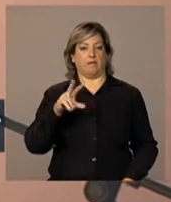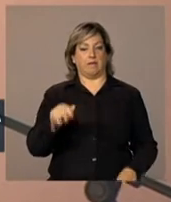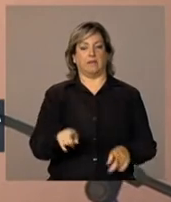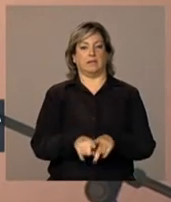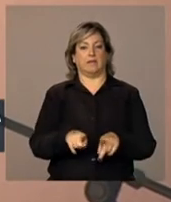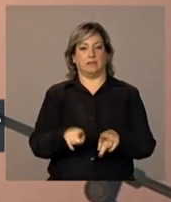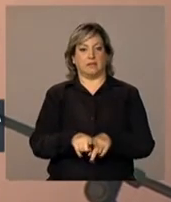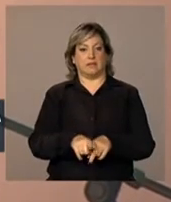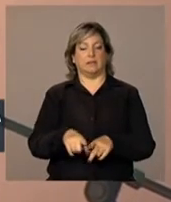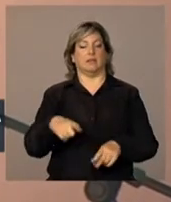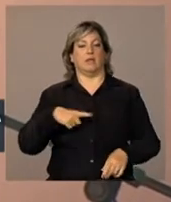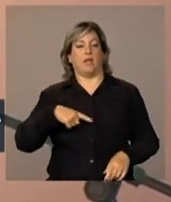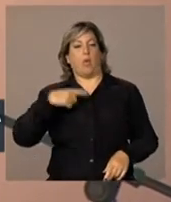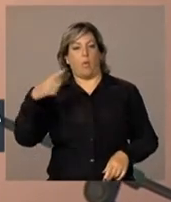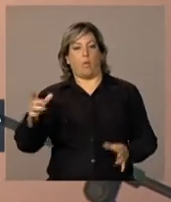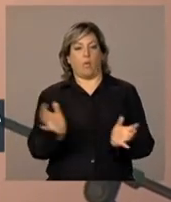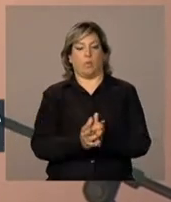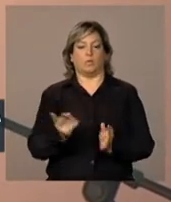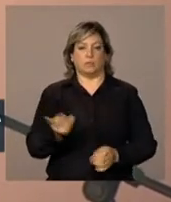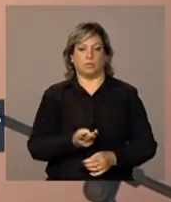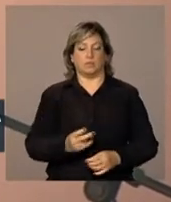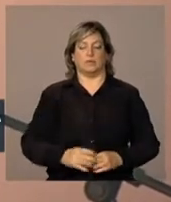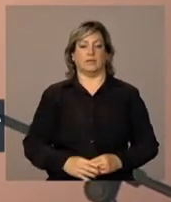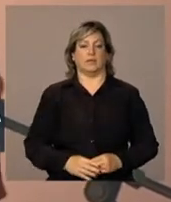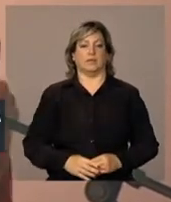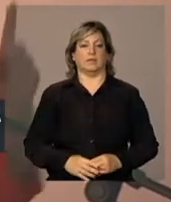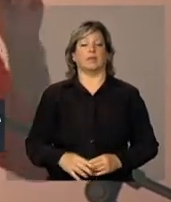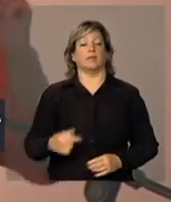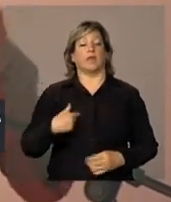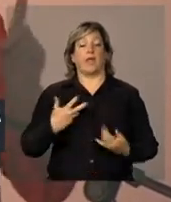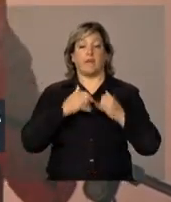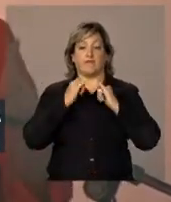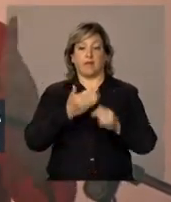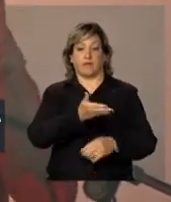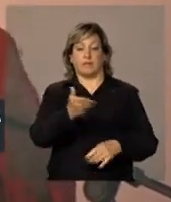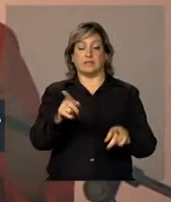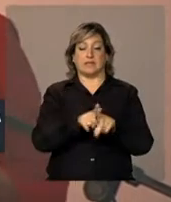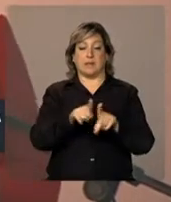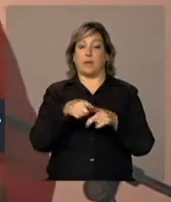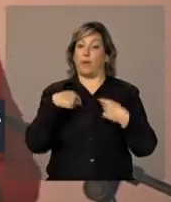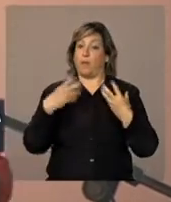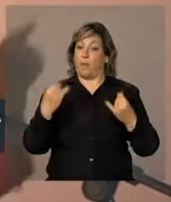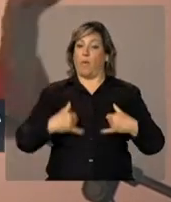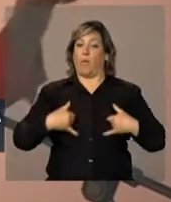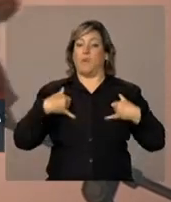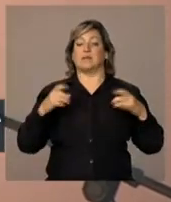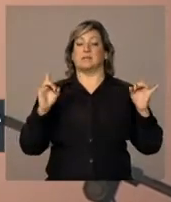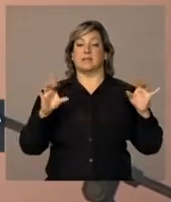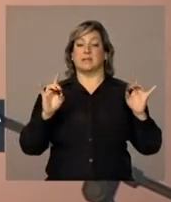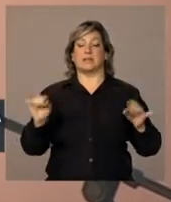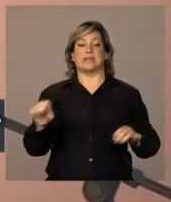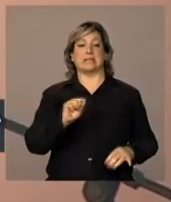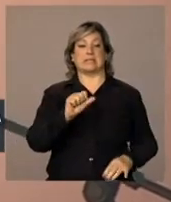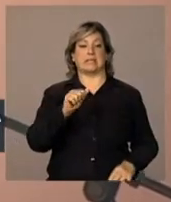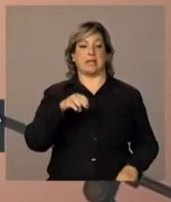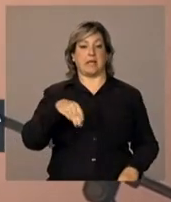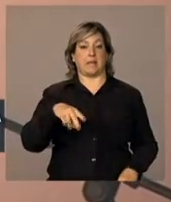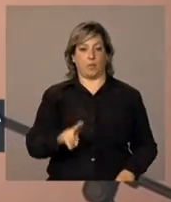Queria dizer também para vocês que eu tenho um outro orgulho muito especial, que é do SAMU.